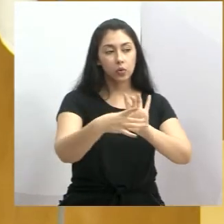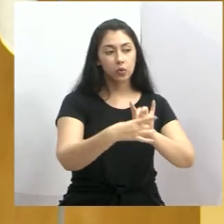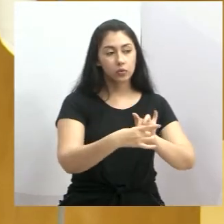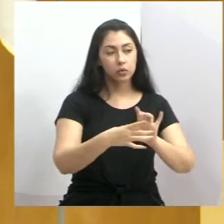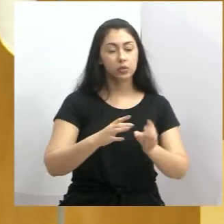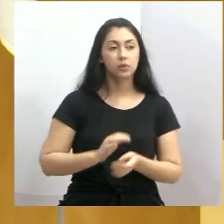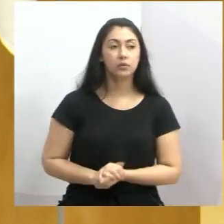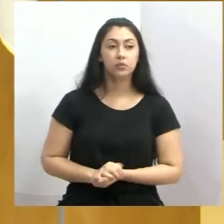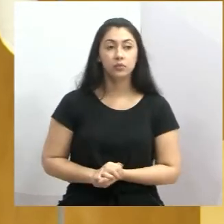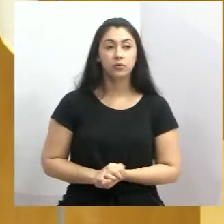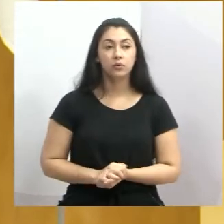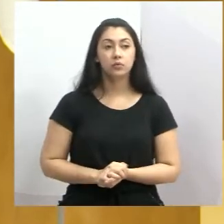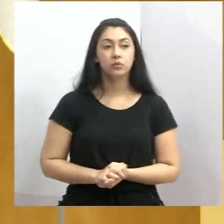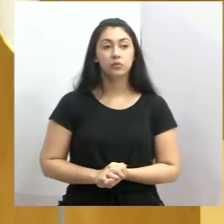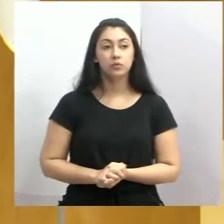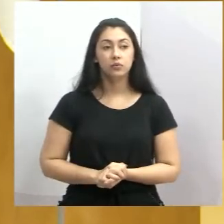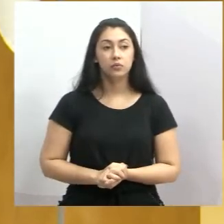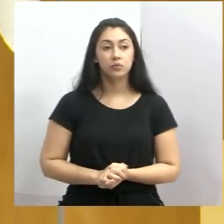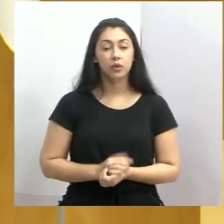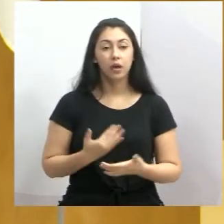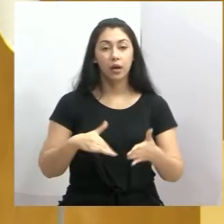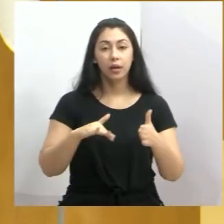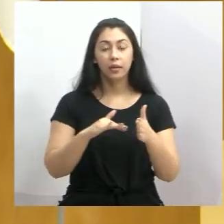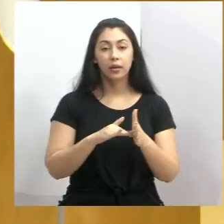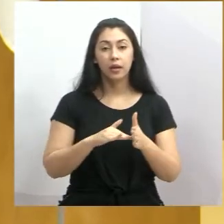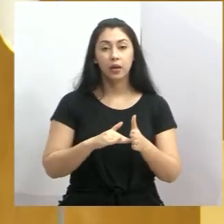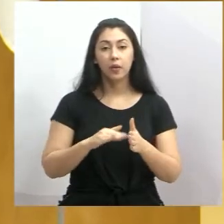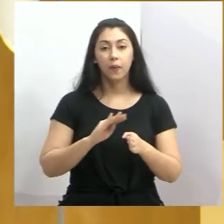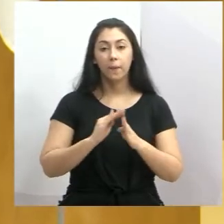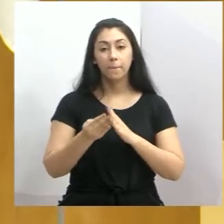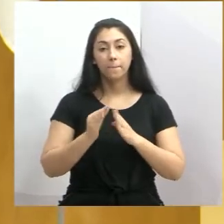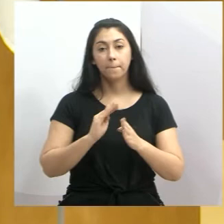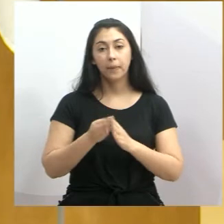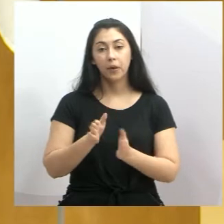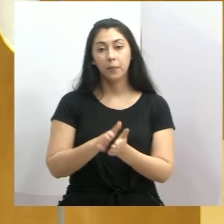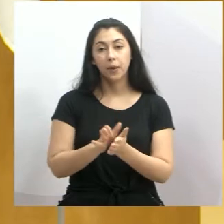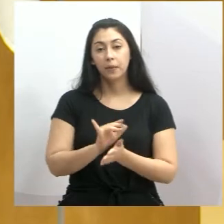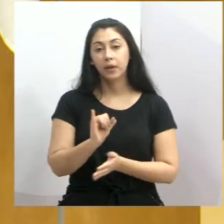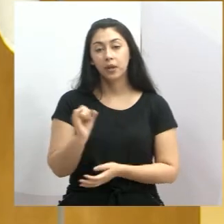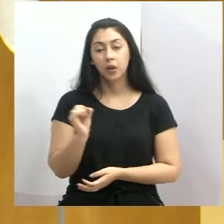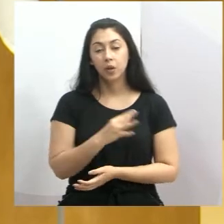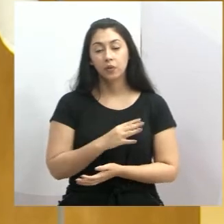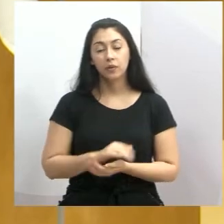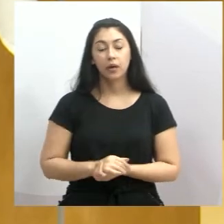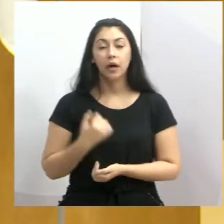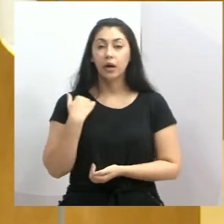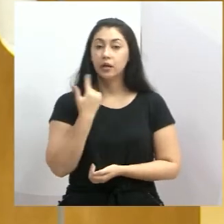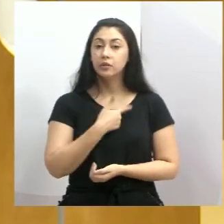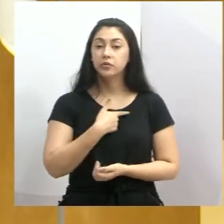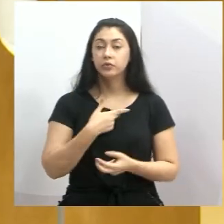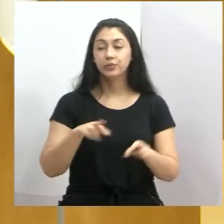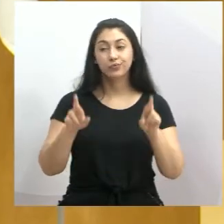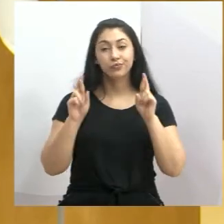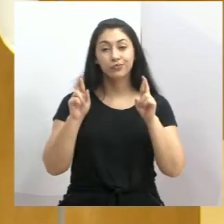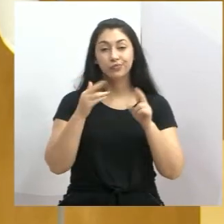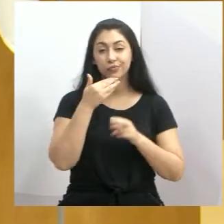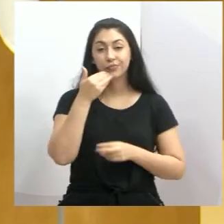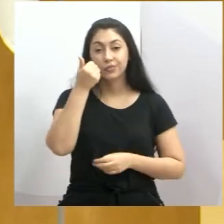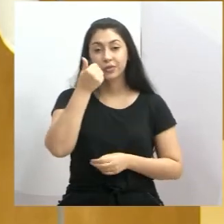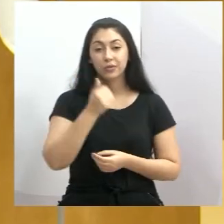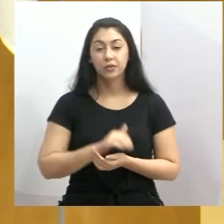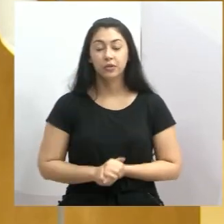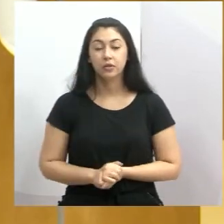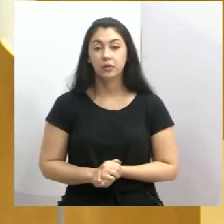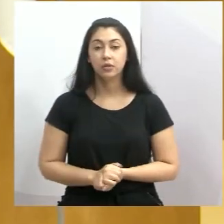que liga ali a terceira ponte até o Nova Jacarei. E assim esperamos que em breve, para dar melhorias para os moradores daquela